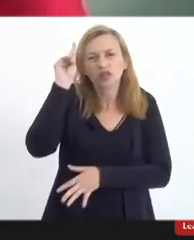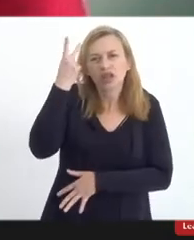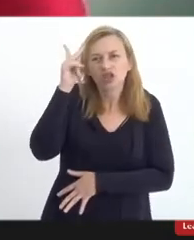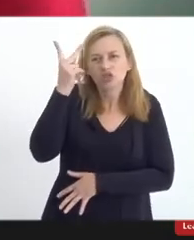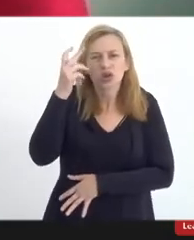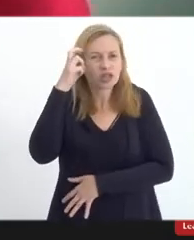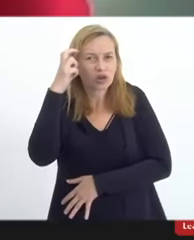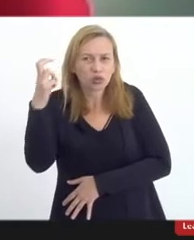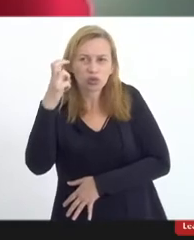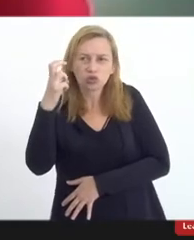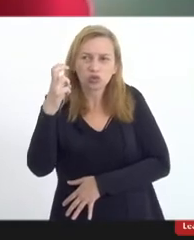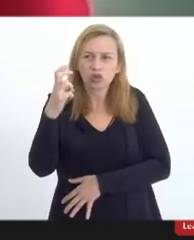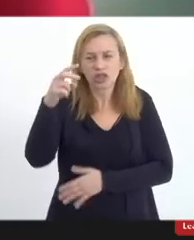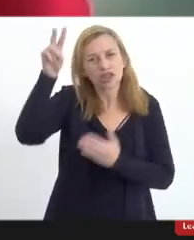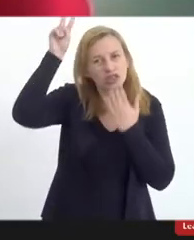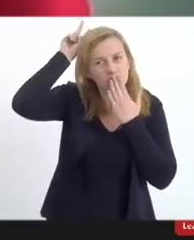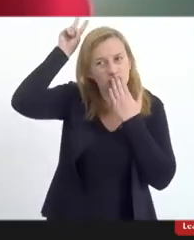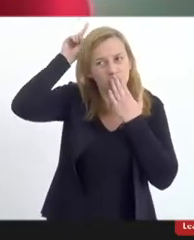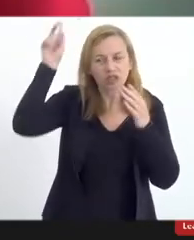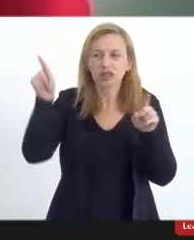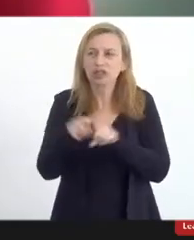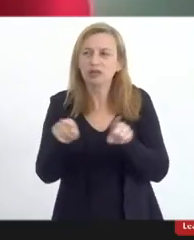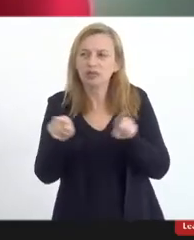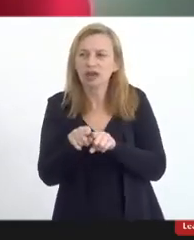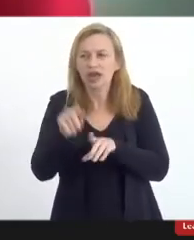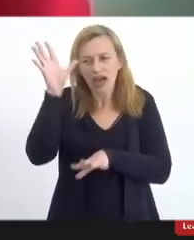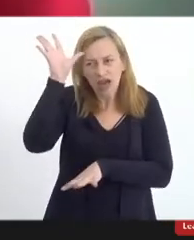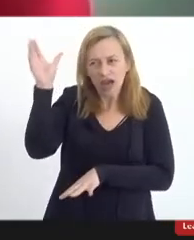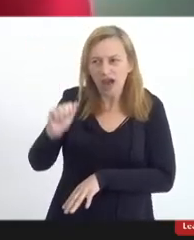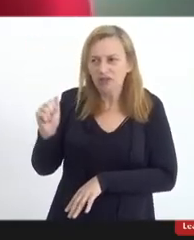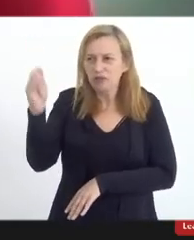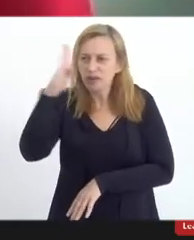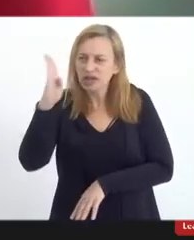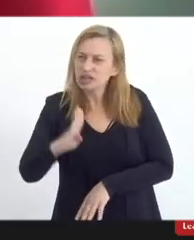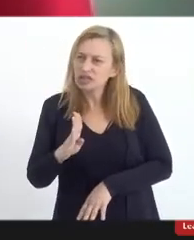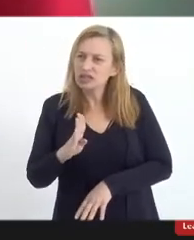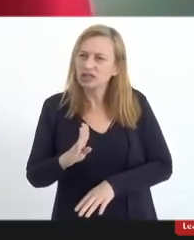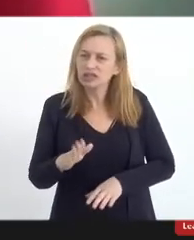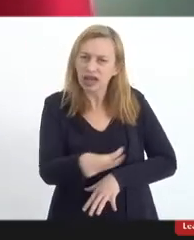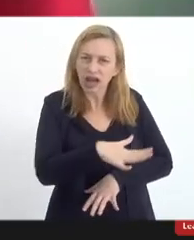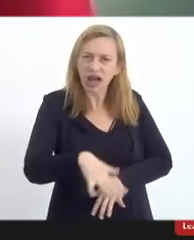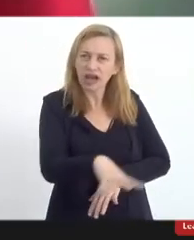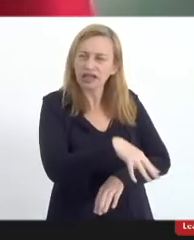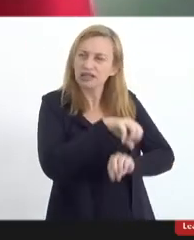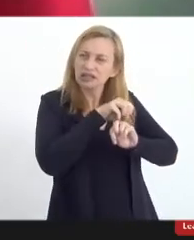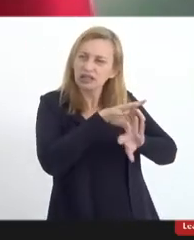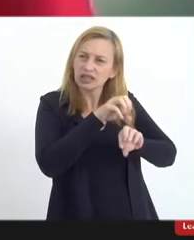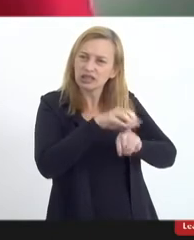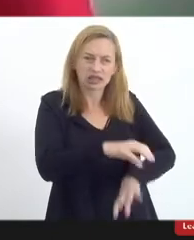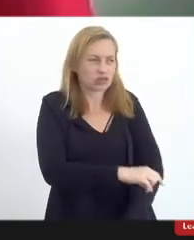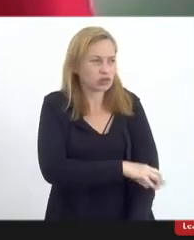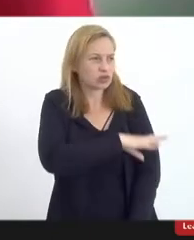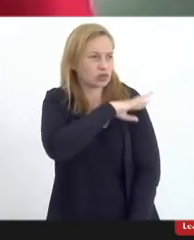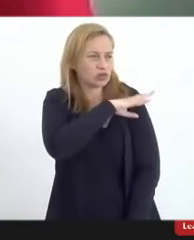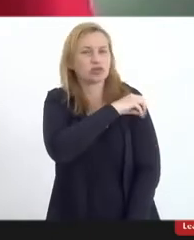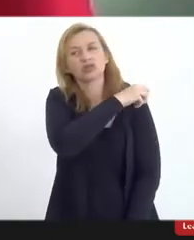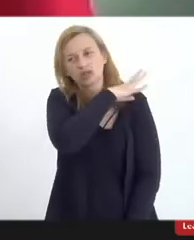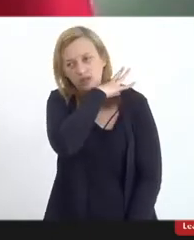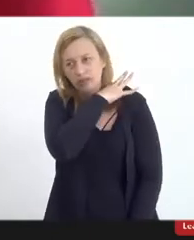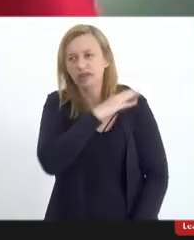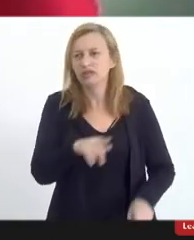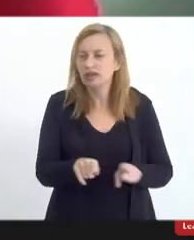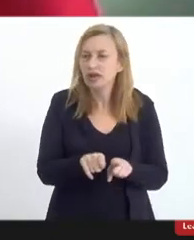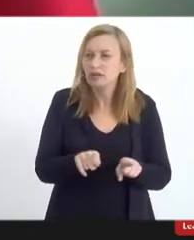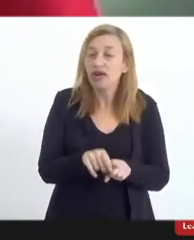indígena e da cultura afro-brasileira, nos estabelecimentos de ensino fundamental e de ensino médio.